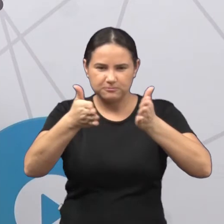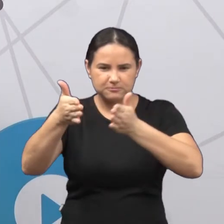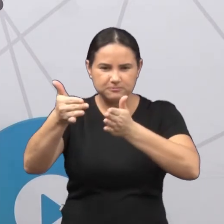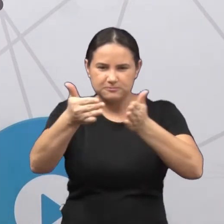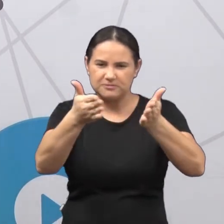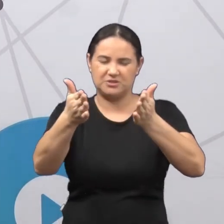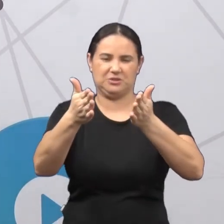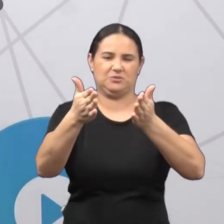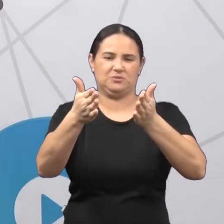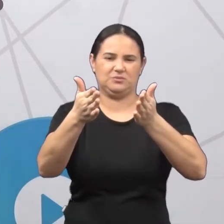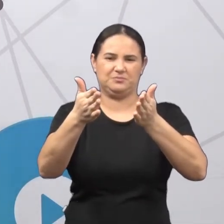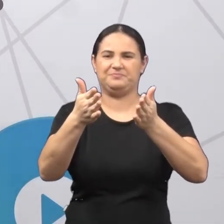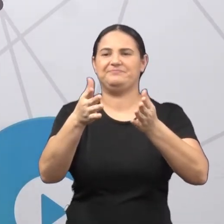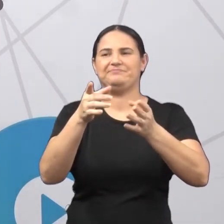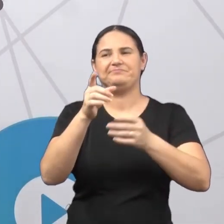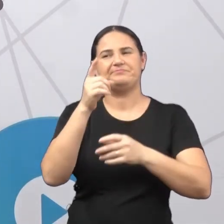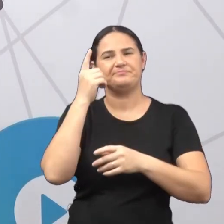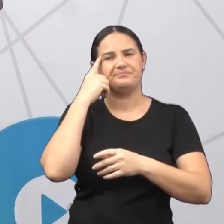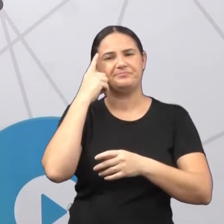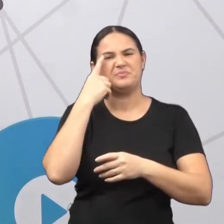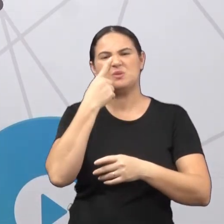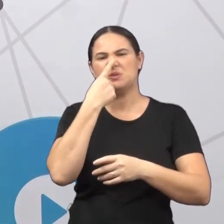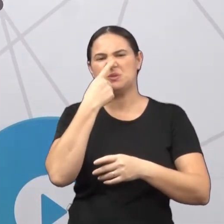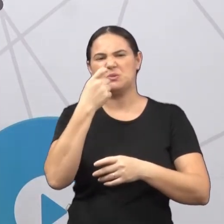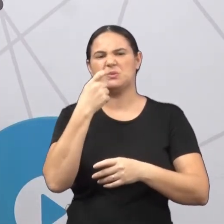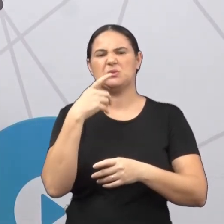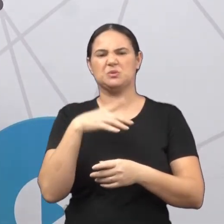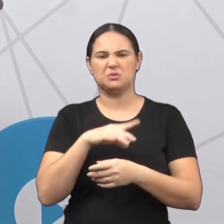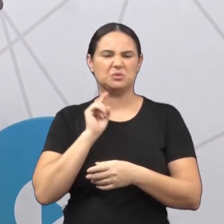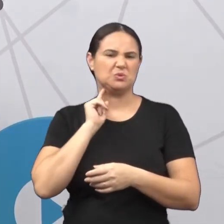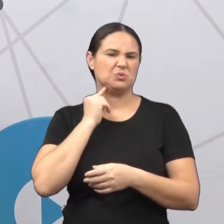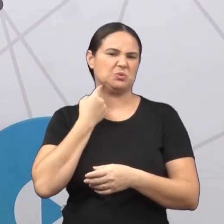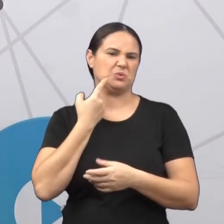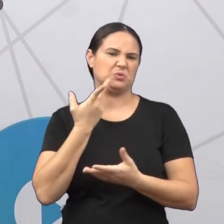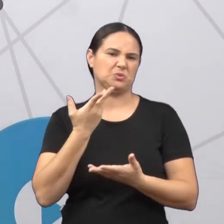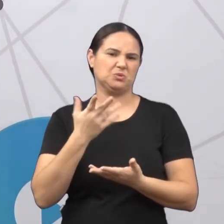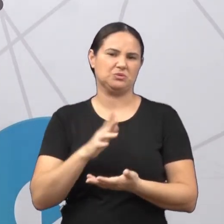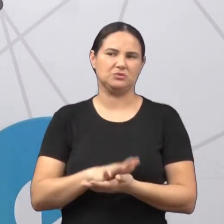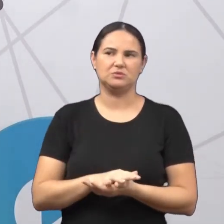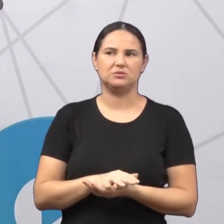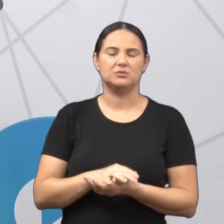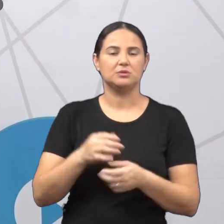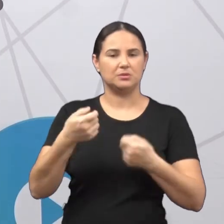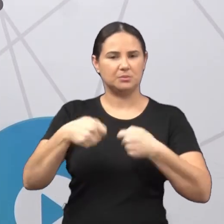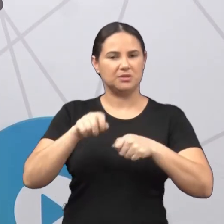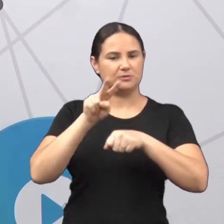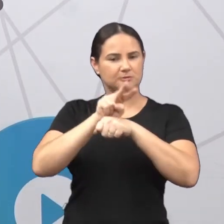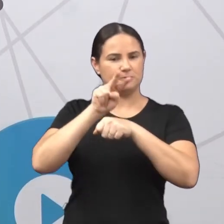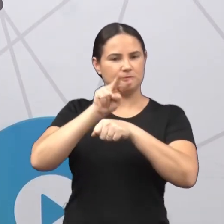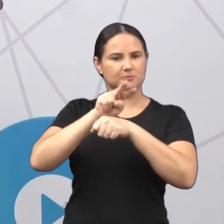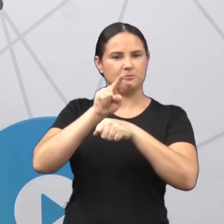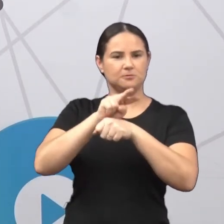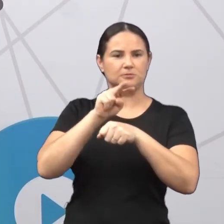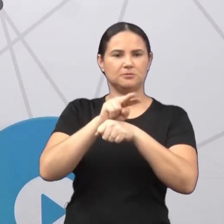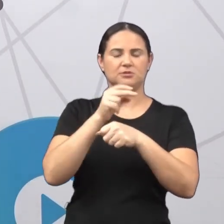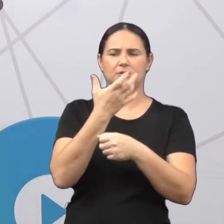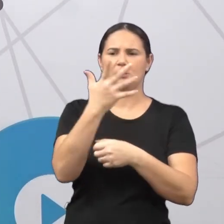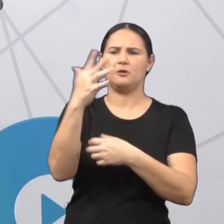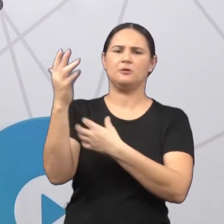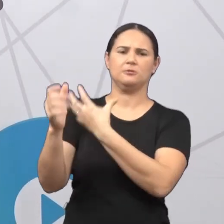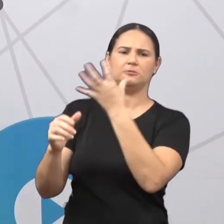Porque nós devemos cuidar do quê? Do nosso meio ambiente. Independente de nós evoluirmos na parte